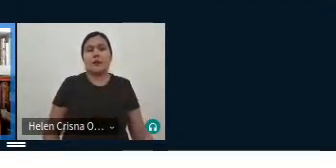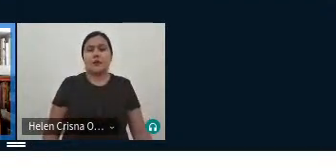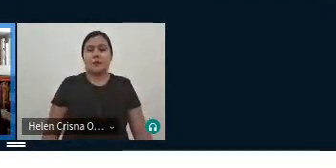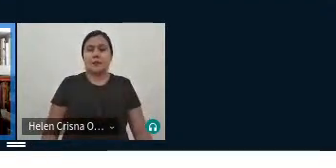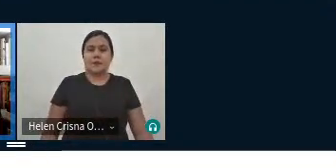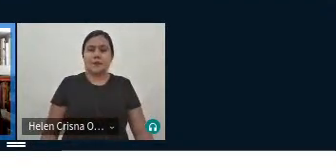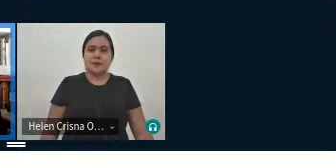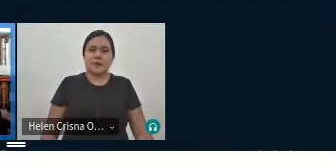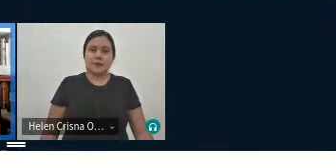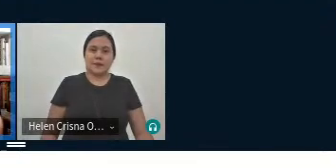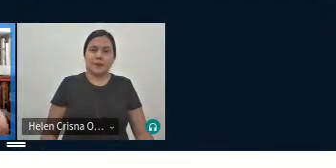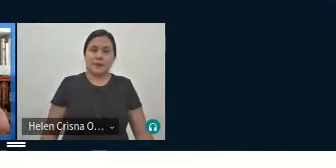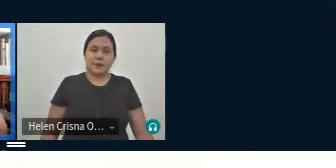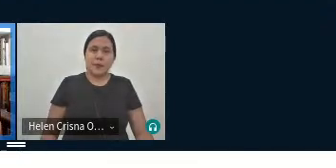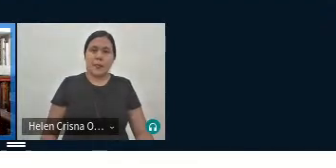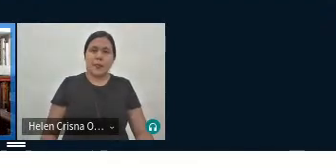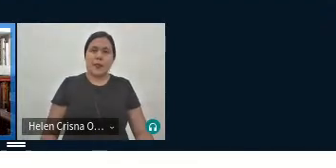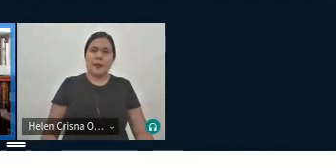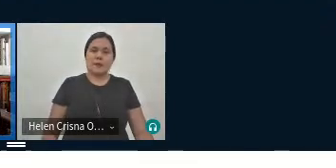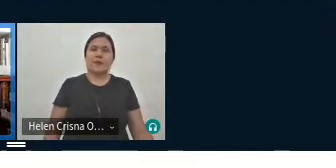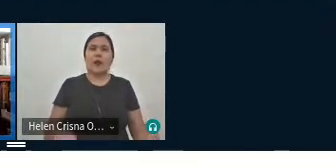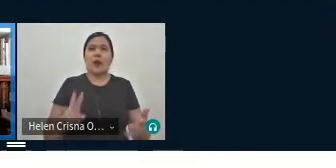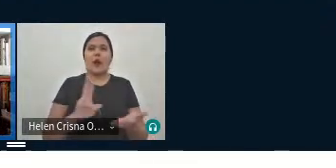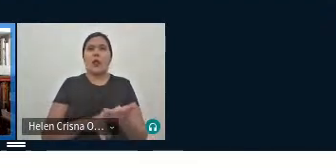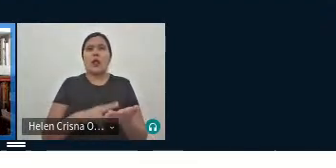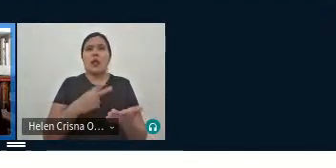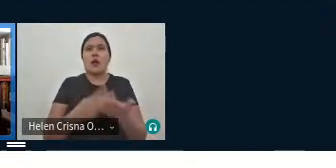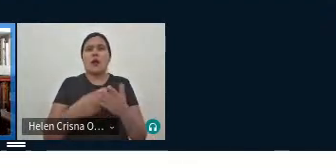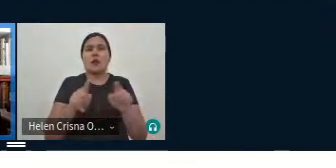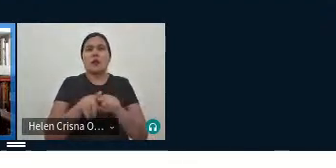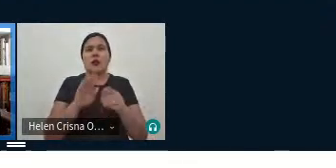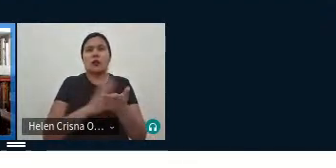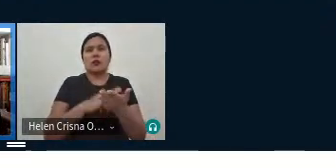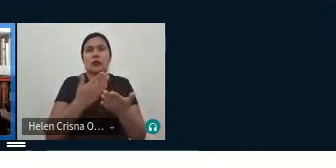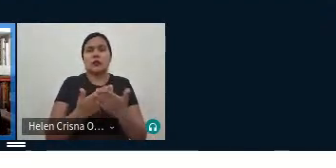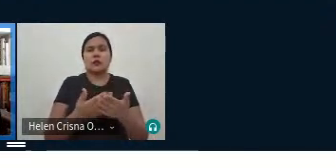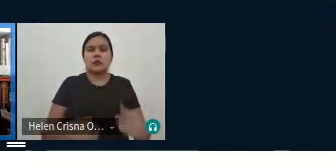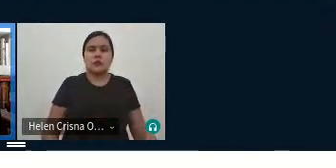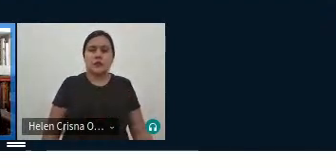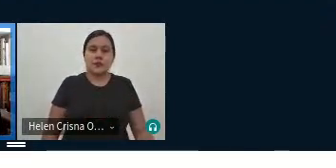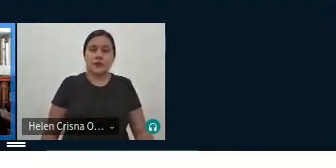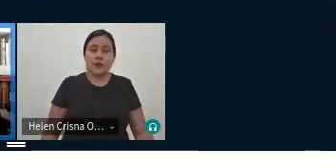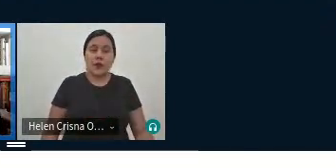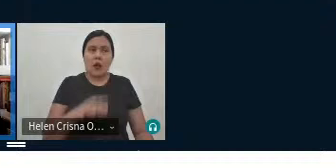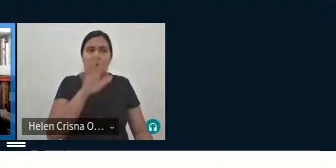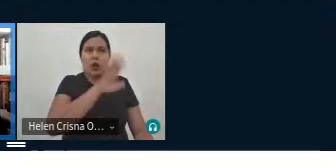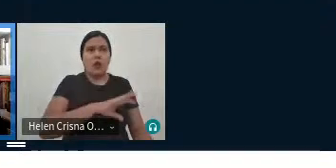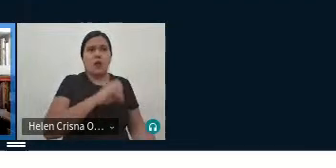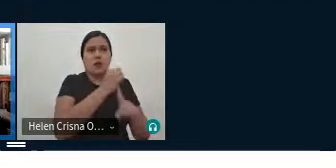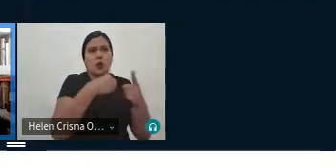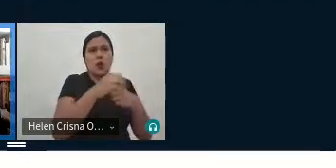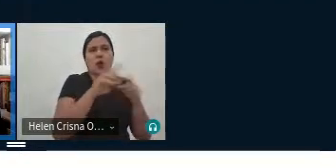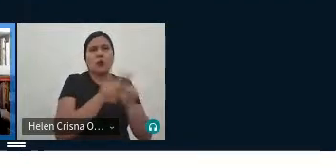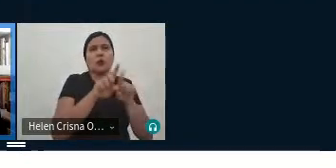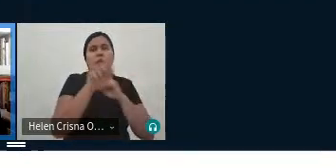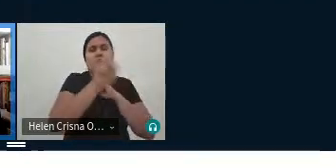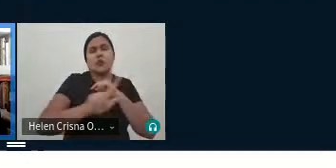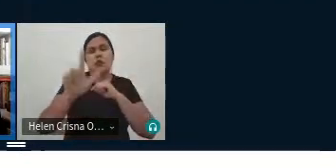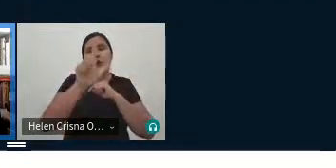a área tradutória e a tradução pois tanto na esfera social quanto na literária